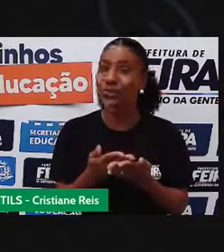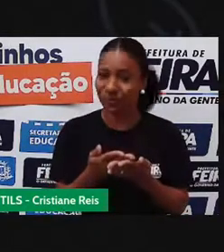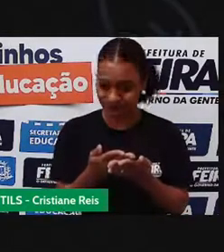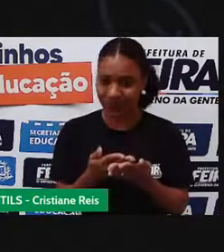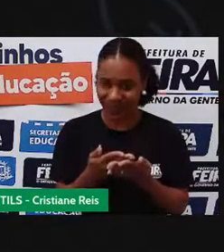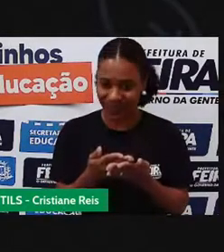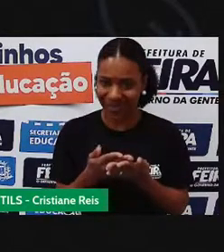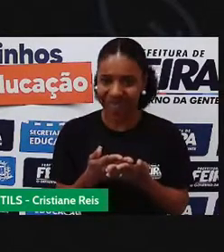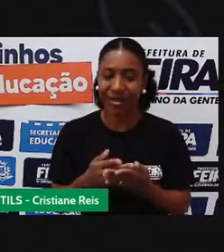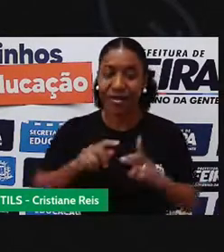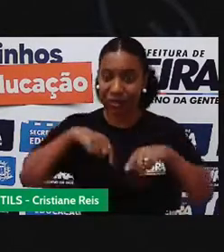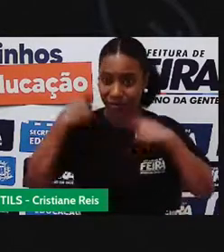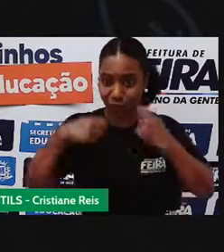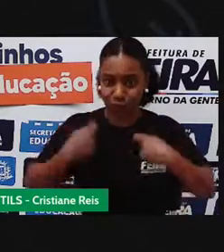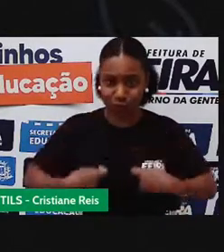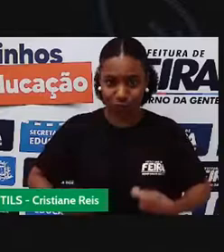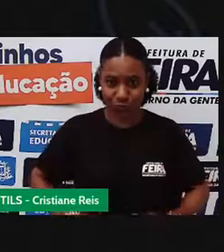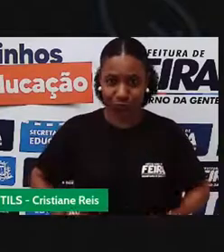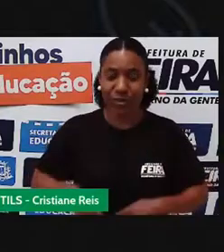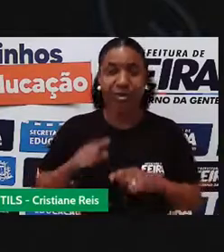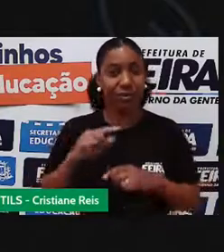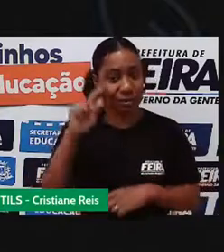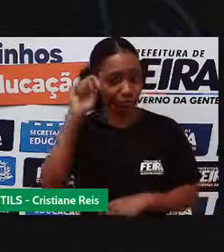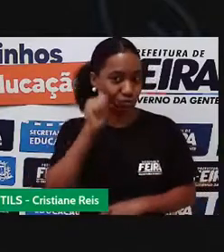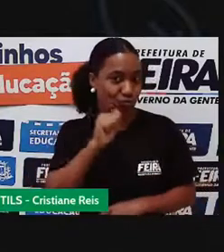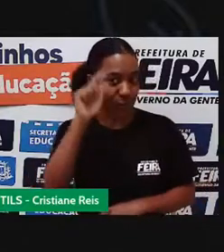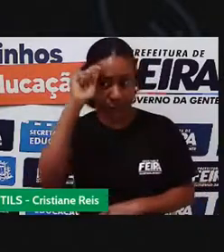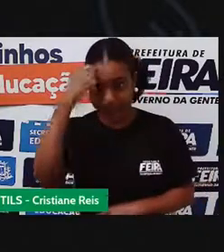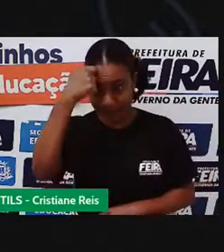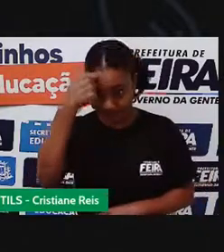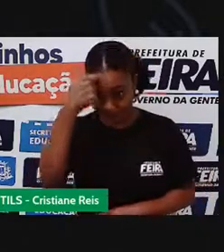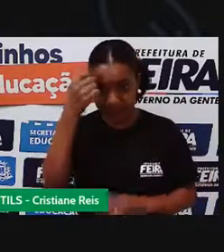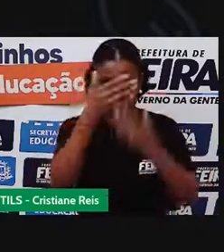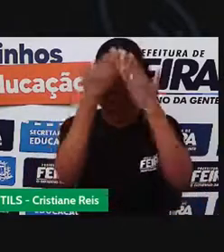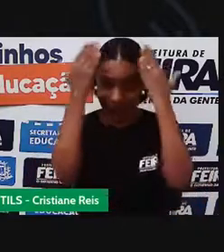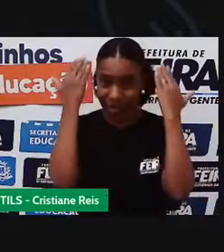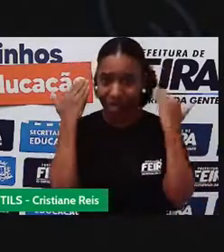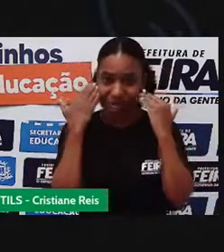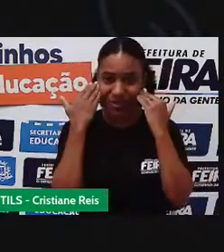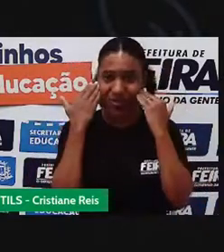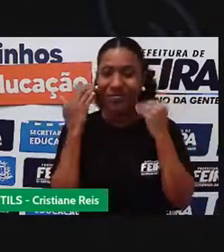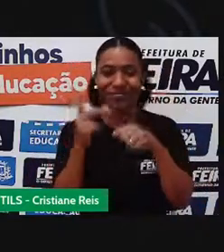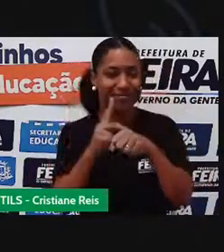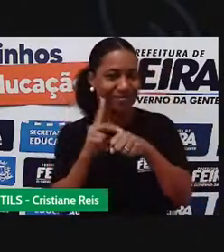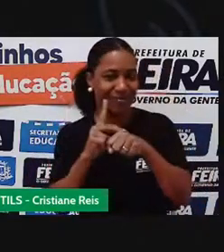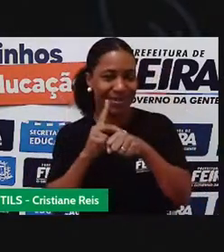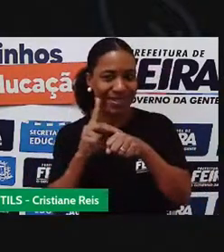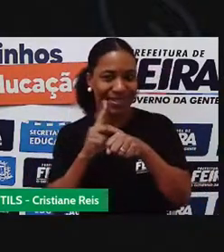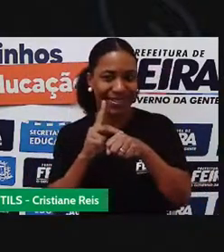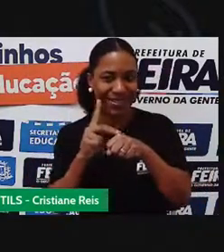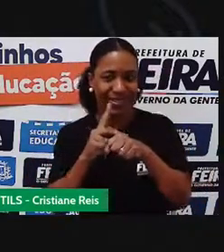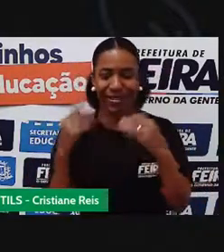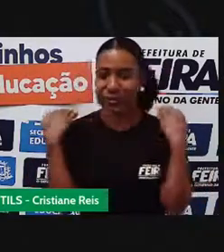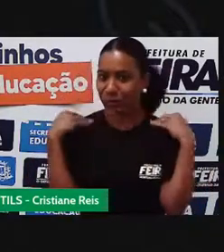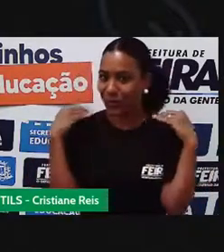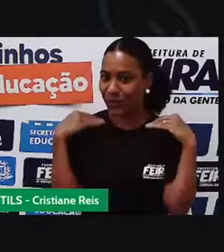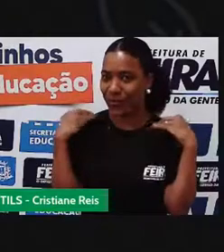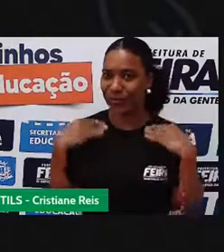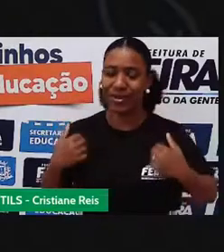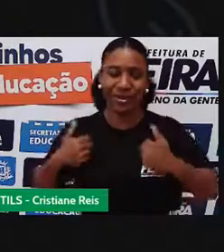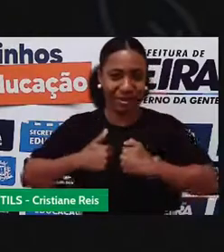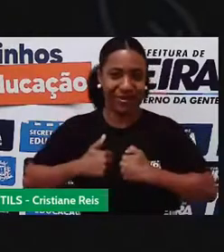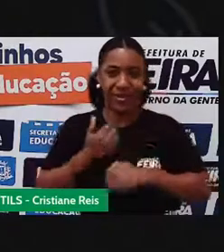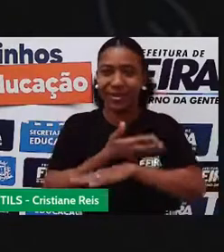Deixa eu me autodescrever, eu sou negra, com os cabelos negros, na altura do ombro, estou trajando um jaleco branco, uma